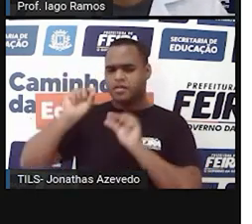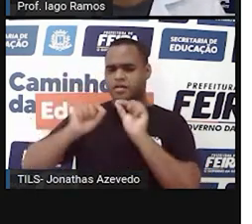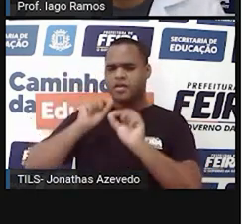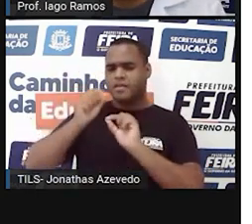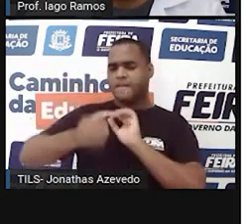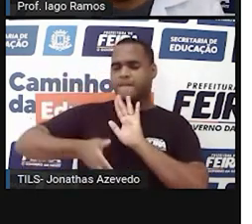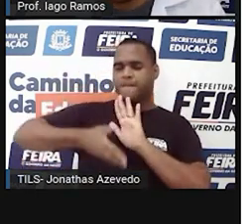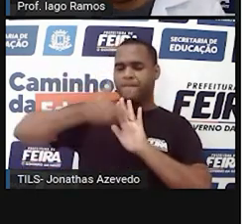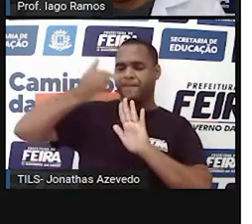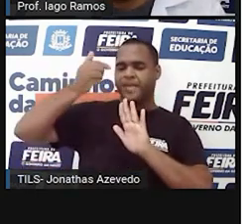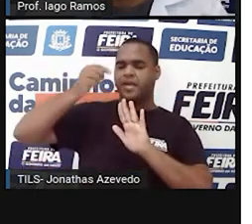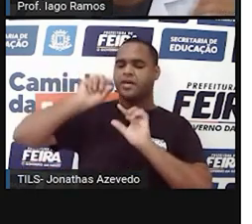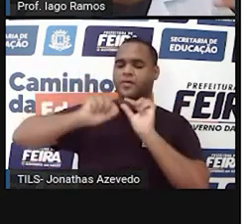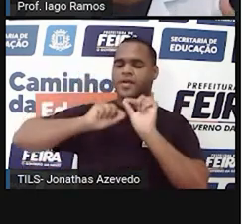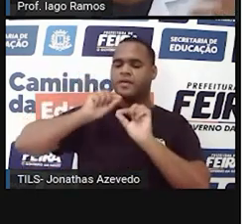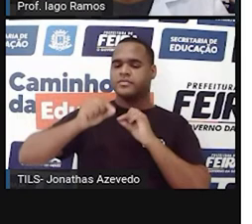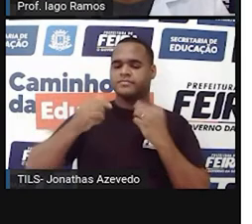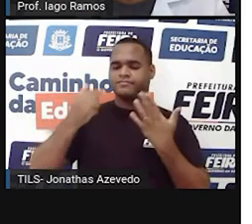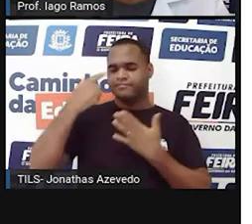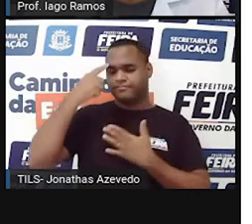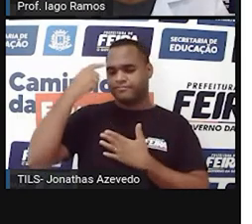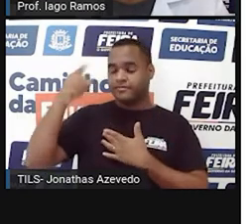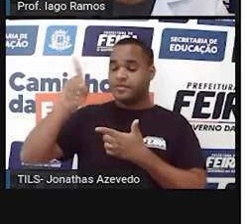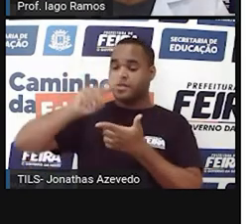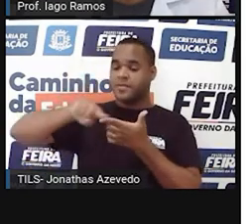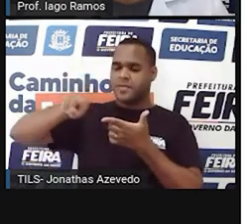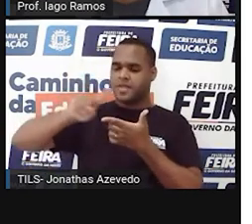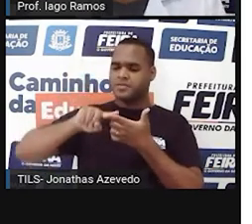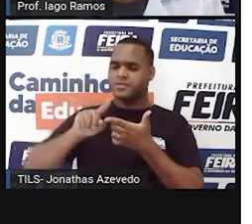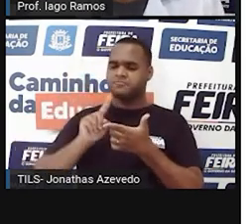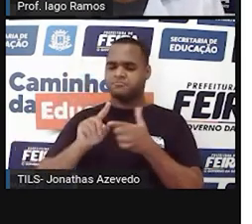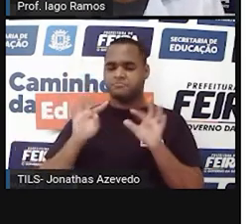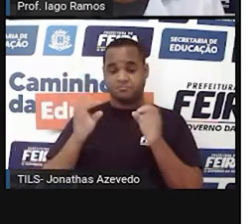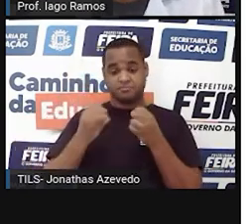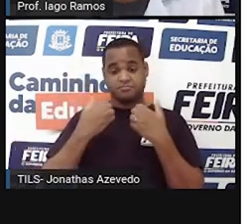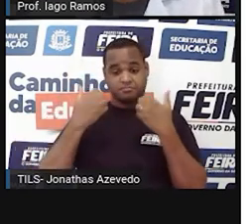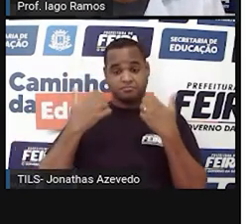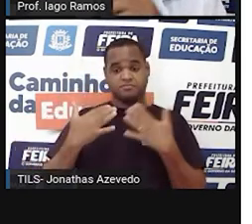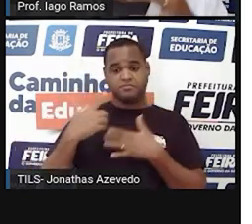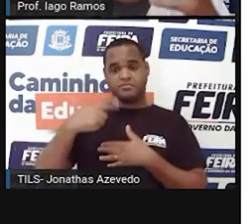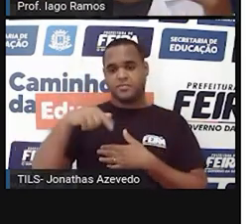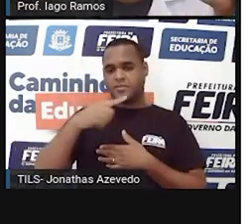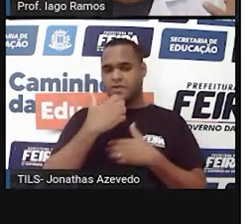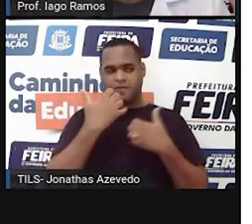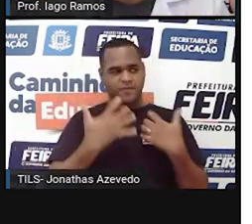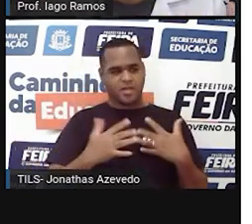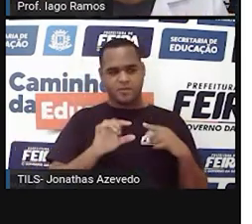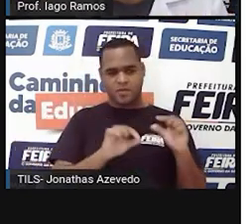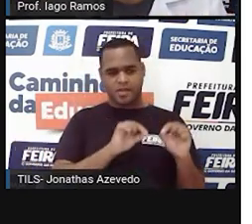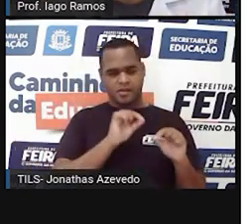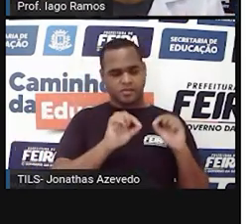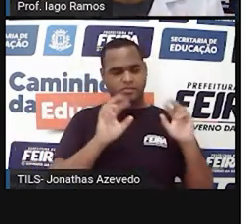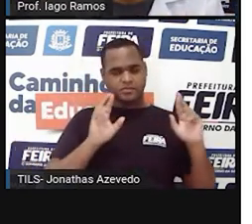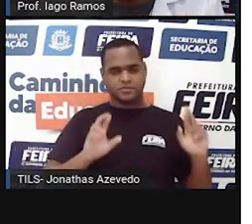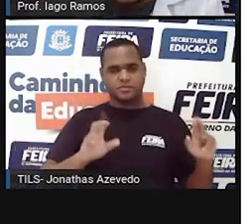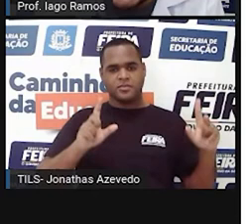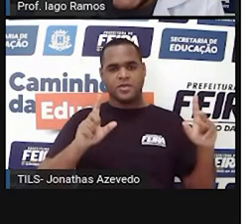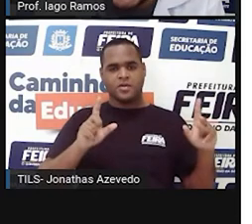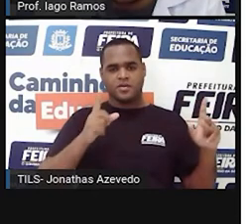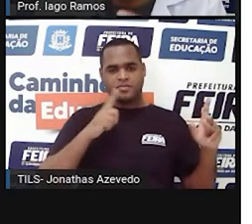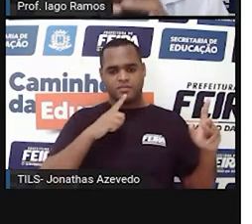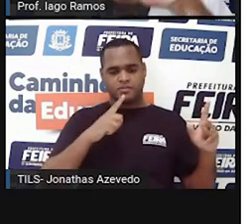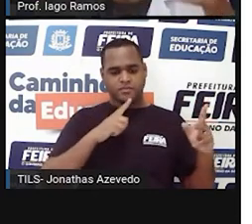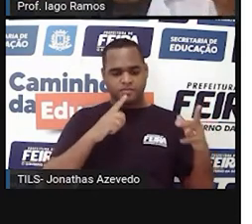com retirar, né? Se o probleminha diz para nós, uma diferença entre valores,